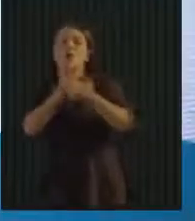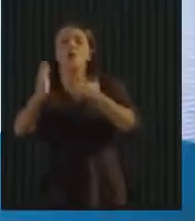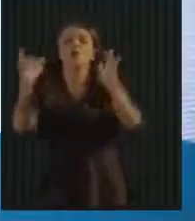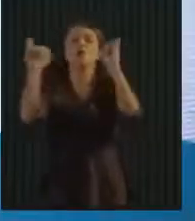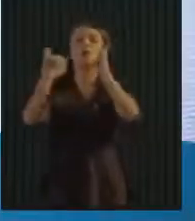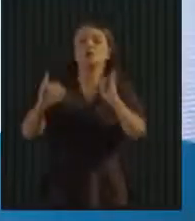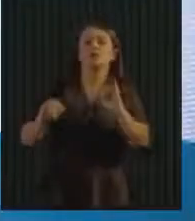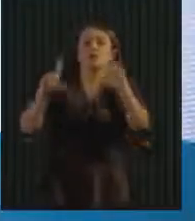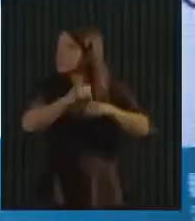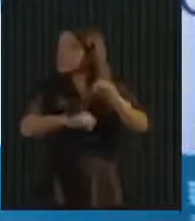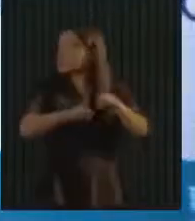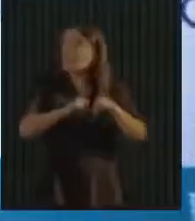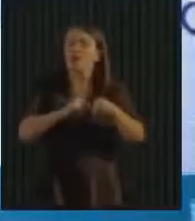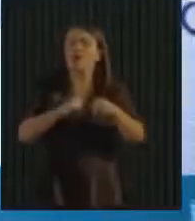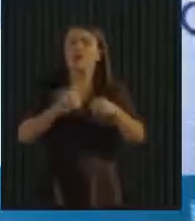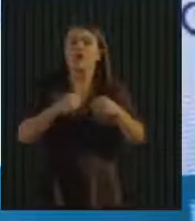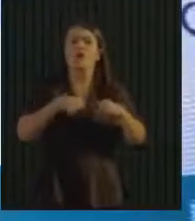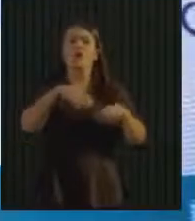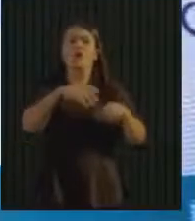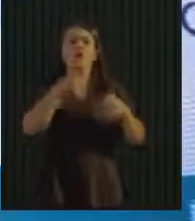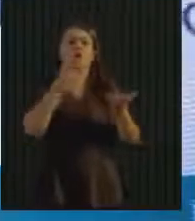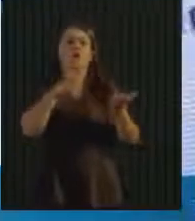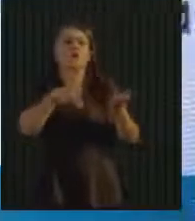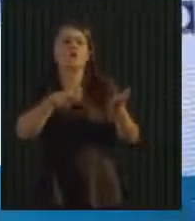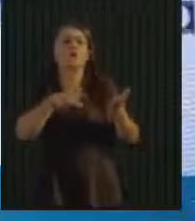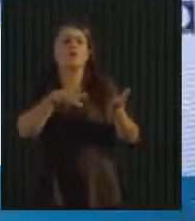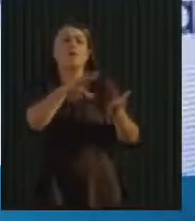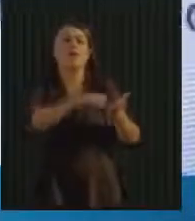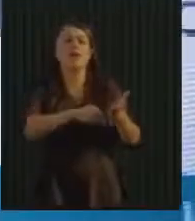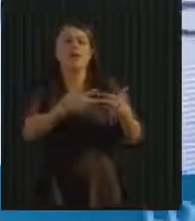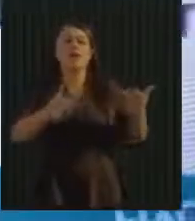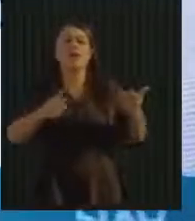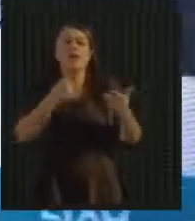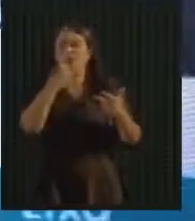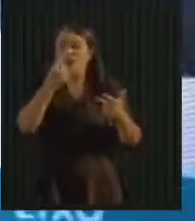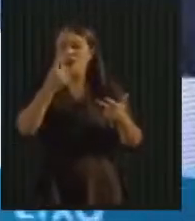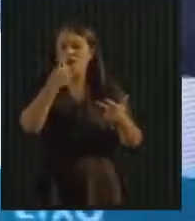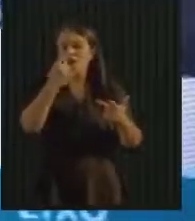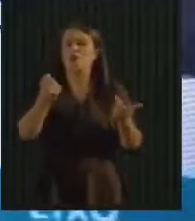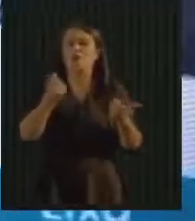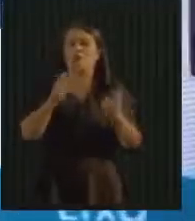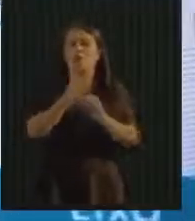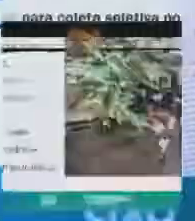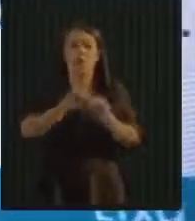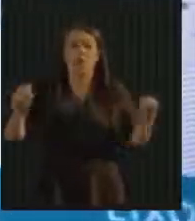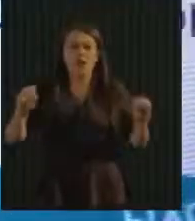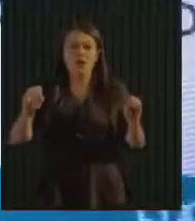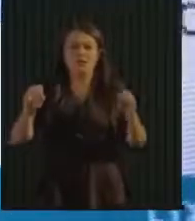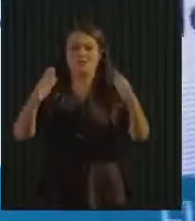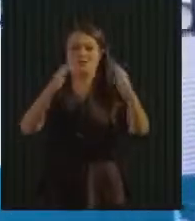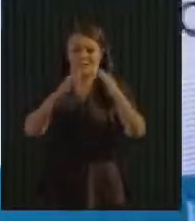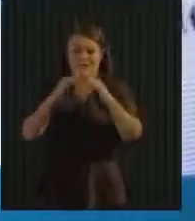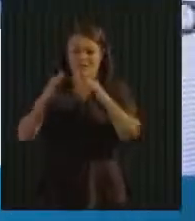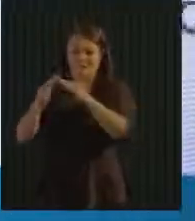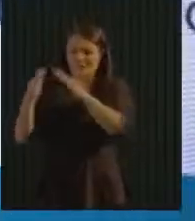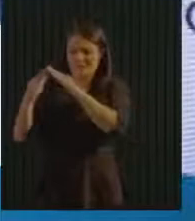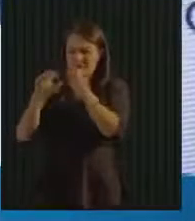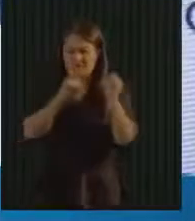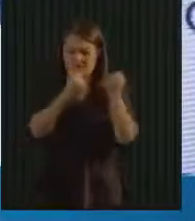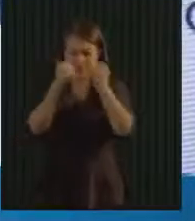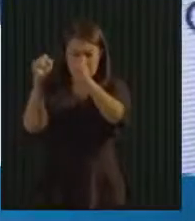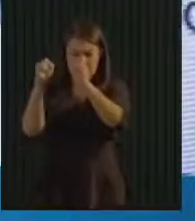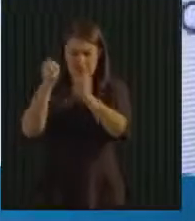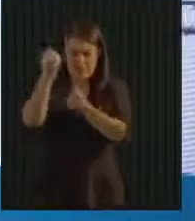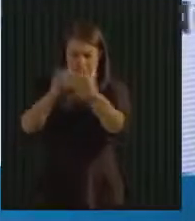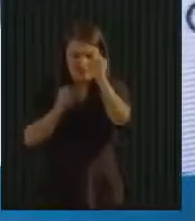imagens, para quando ser uma recomendação da ABS, que os galpões de reciclagem permanecessem fechados, a gente zerou os